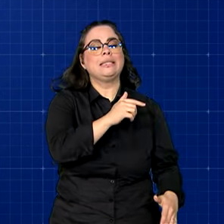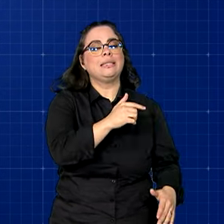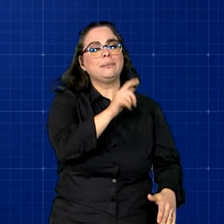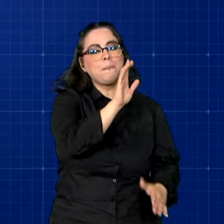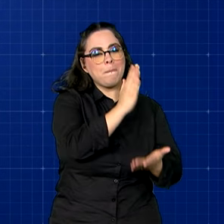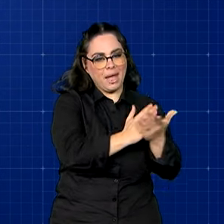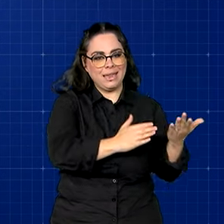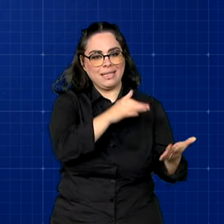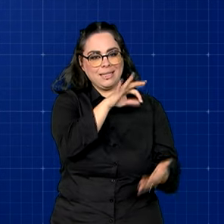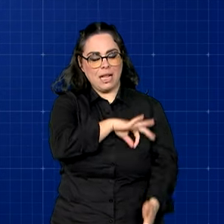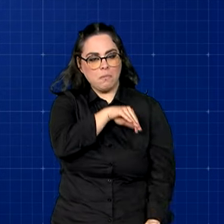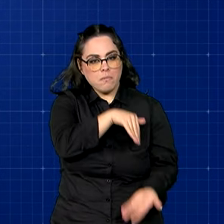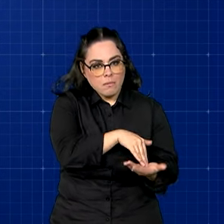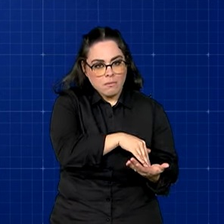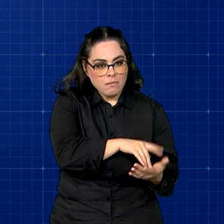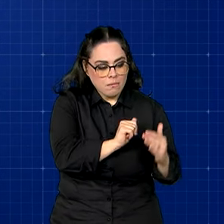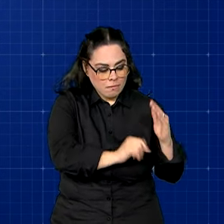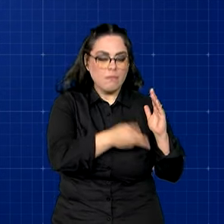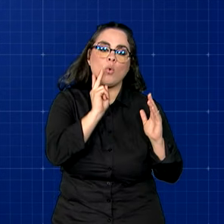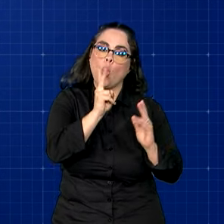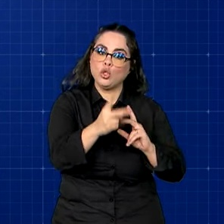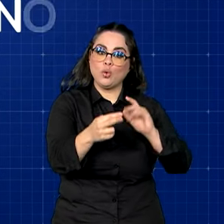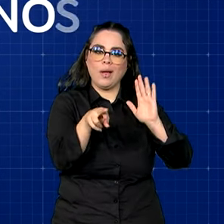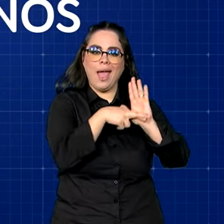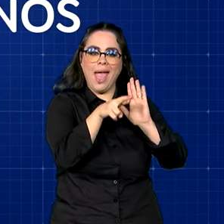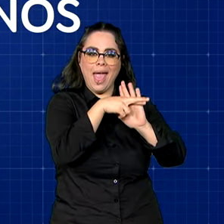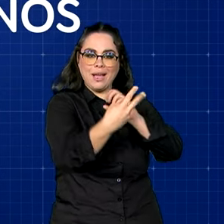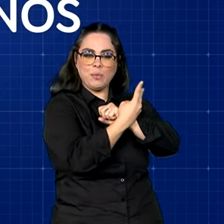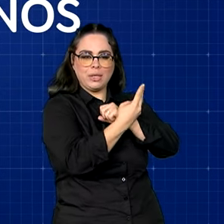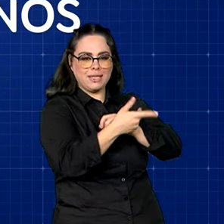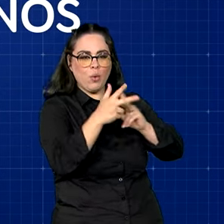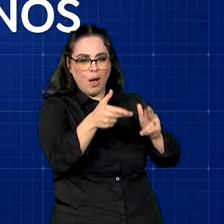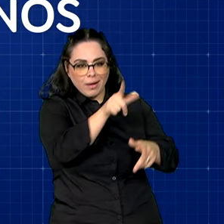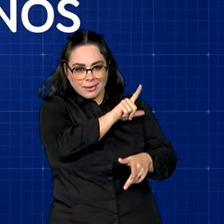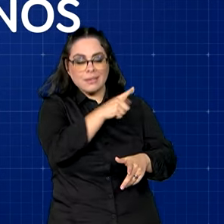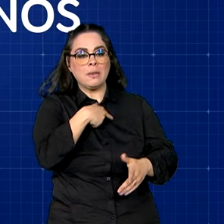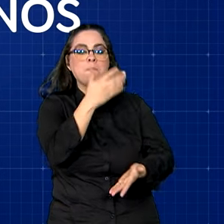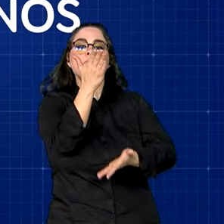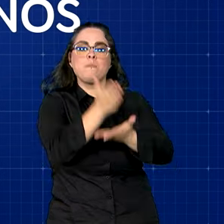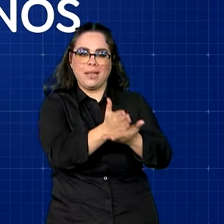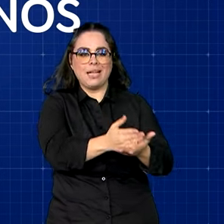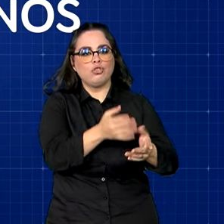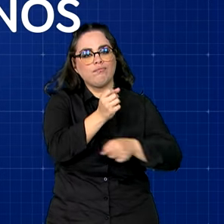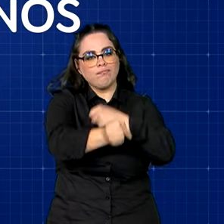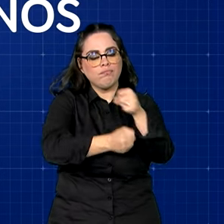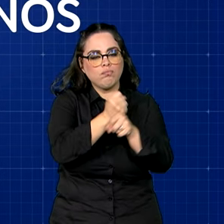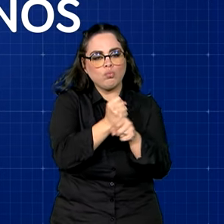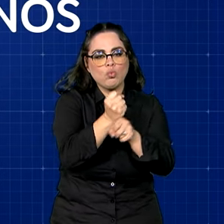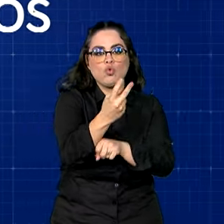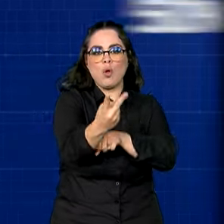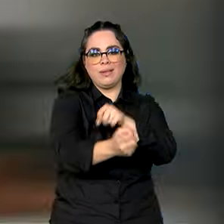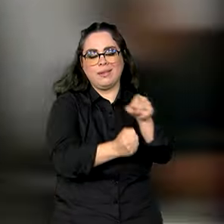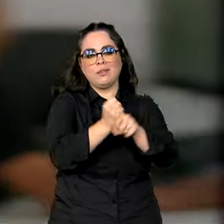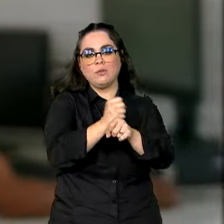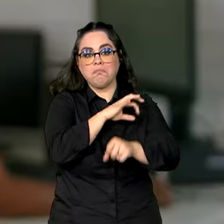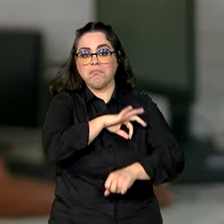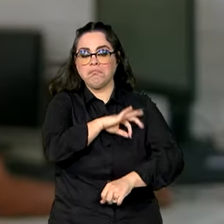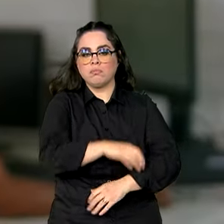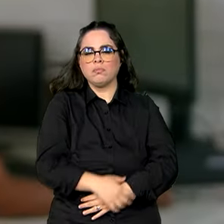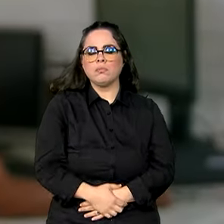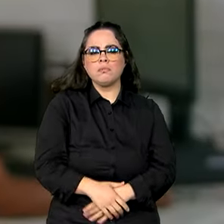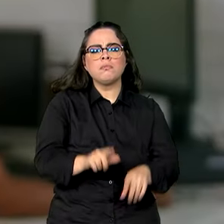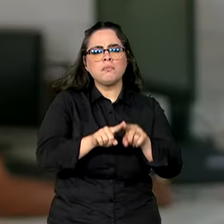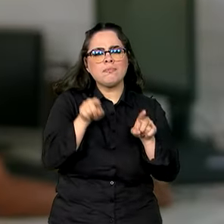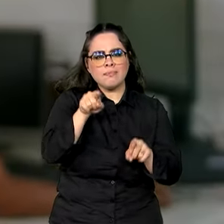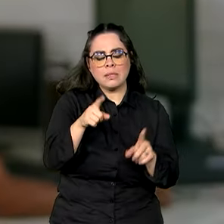por pessoa, aí vale a regra de proteção. Ela recebe metade do benefício por até dois anos. Agora,